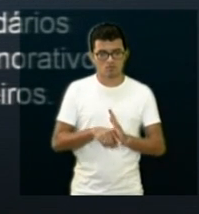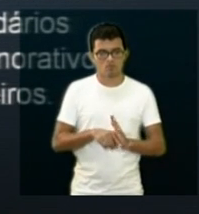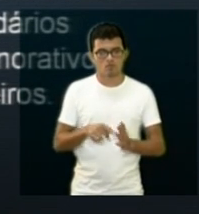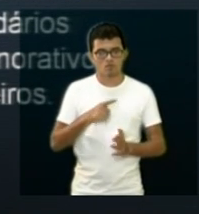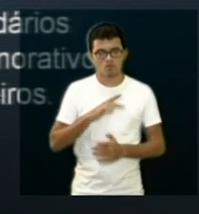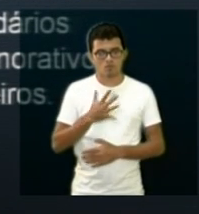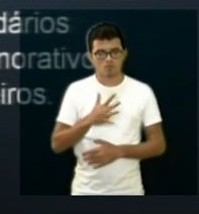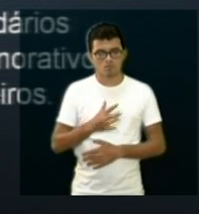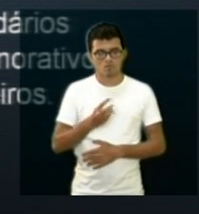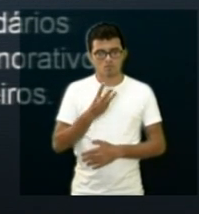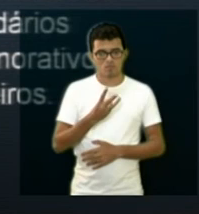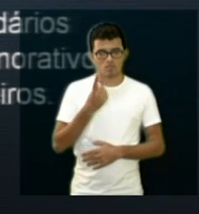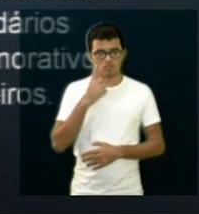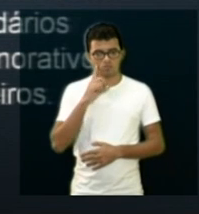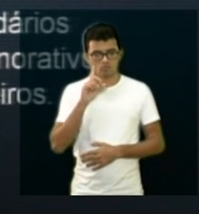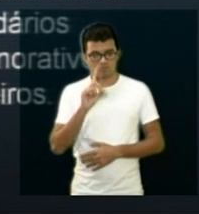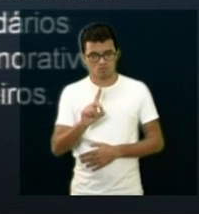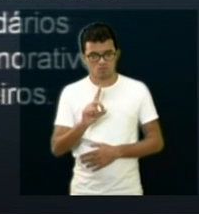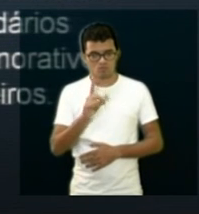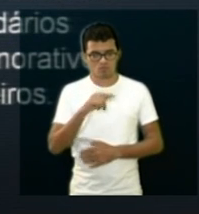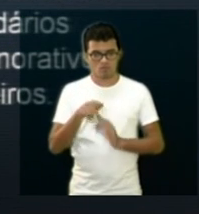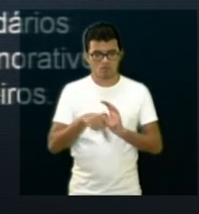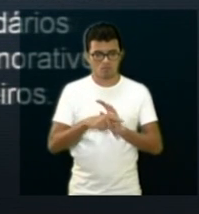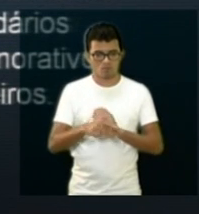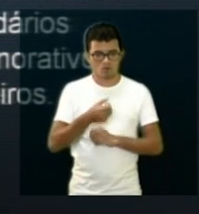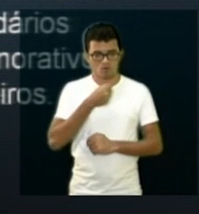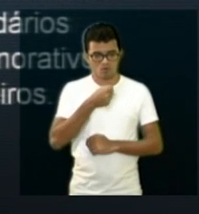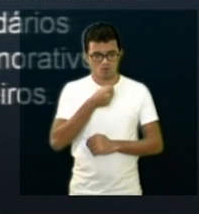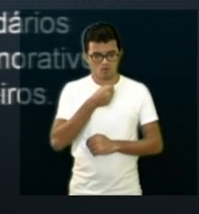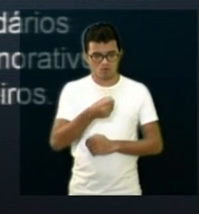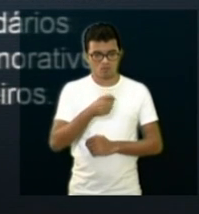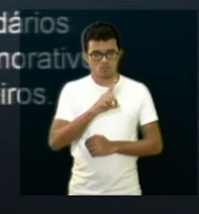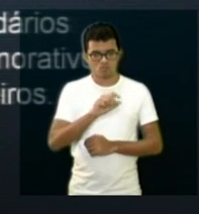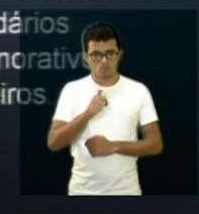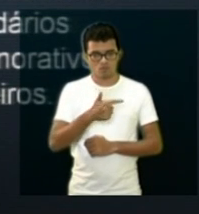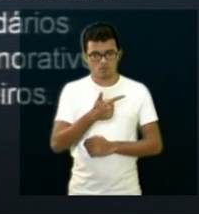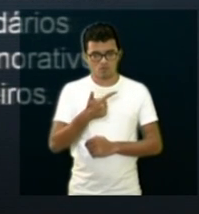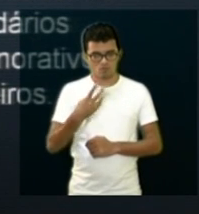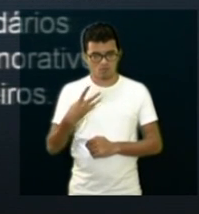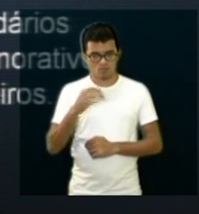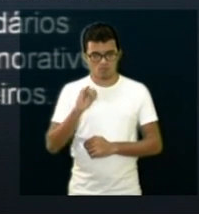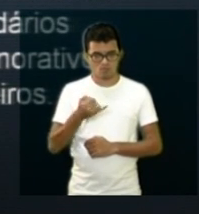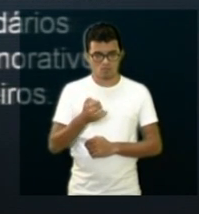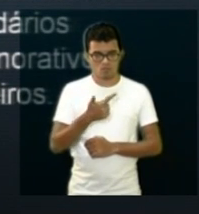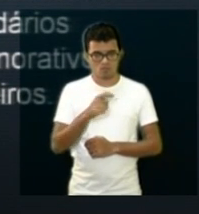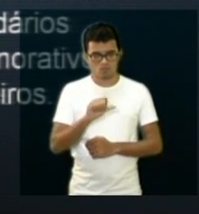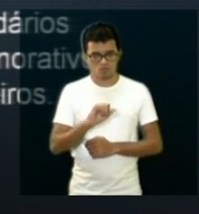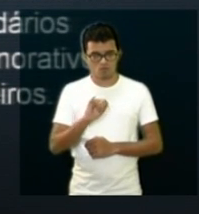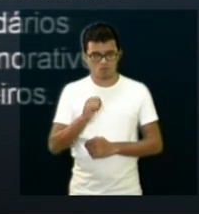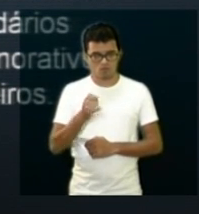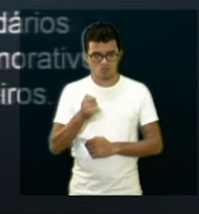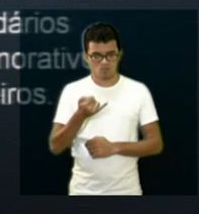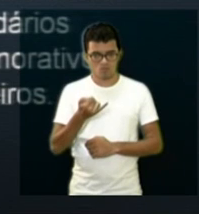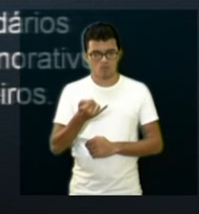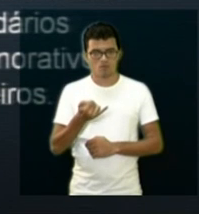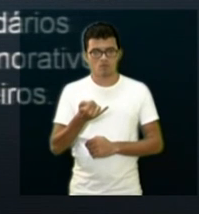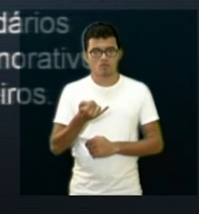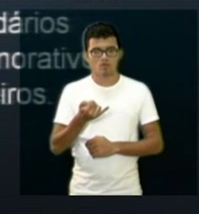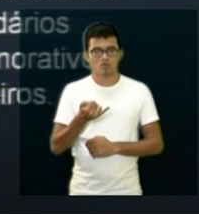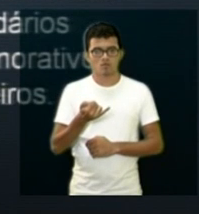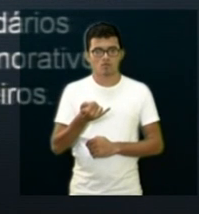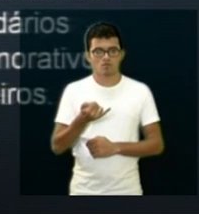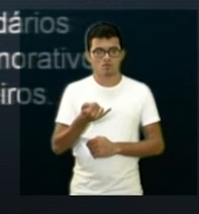menos mais três datas aí que eles consideram dia do jornalista. 24 de janeiro, 29 de janeiro, que é o que nós estamos comemorando e